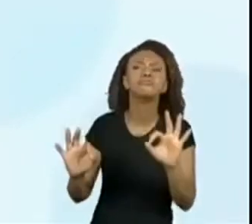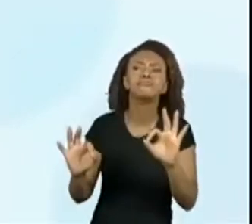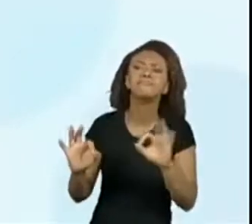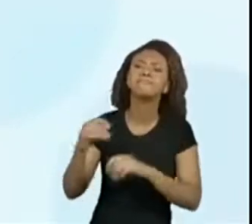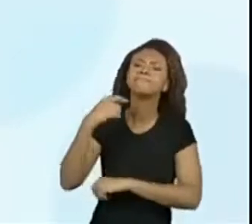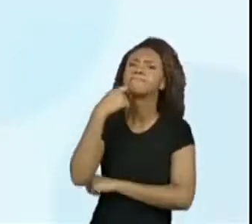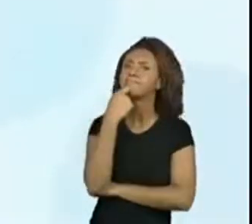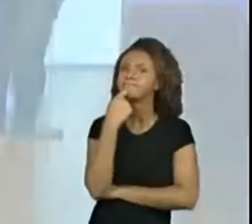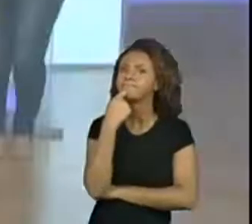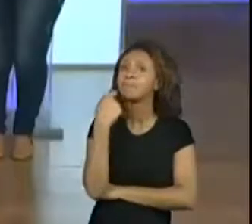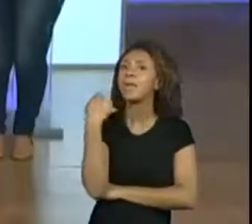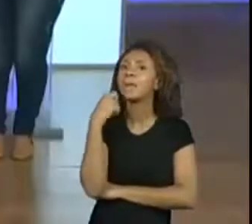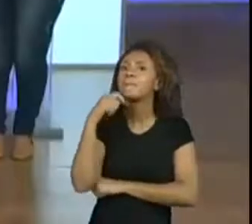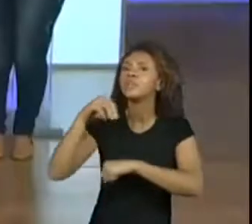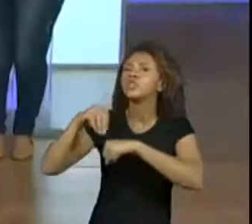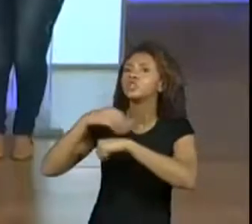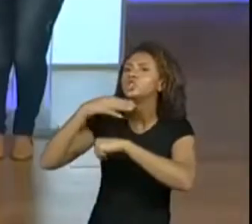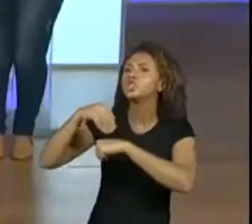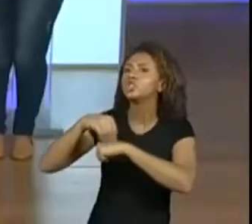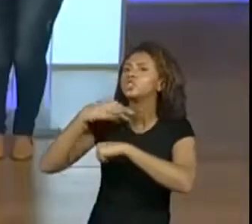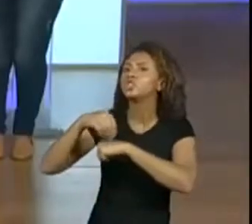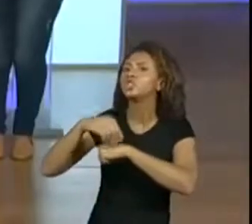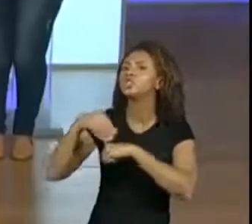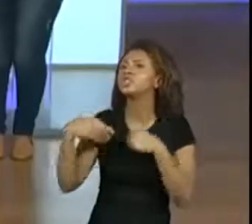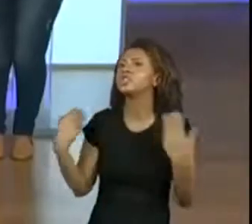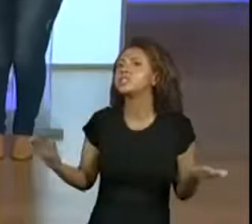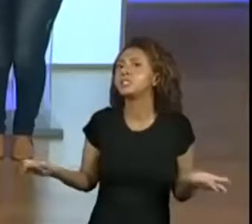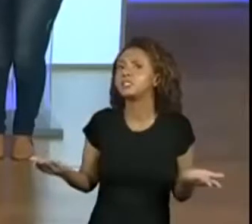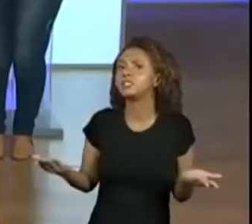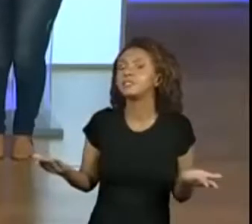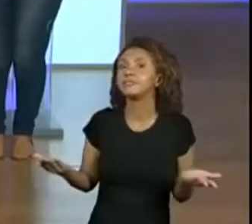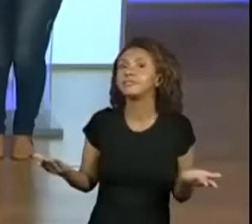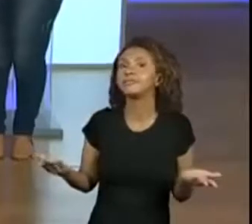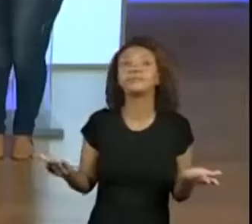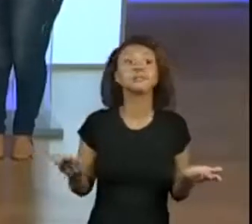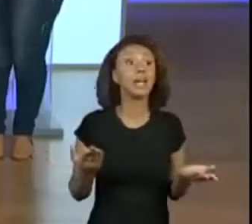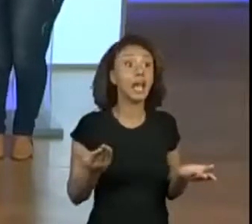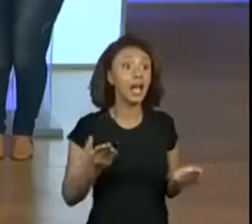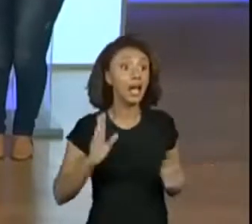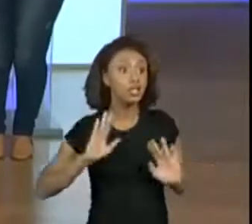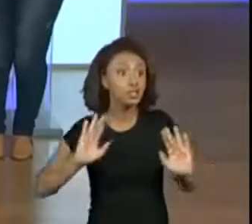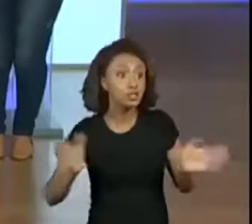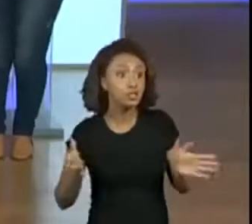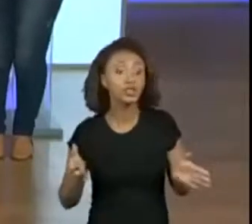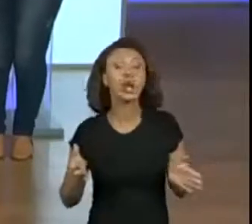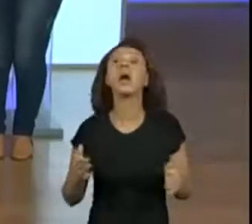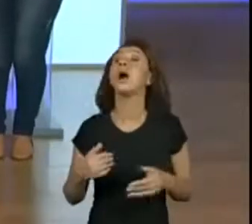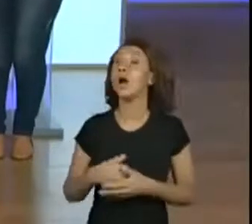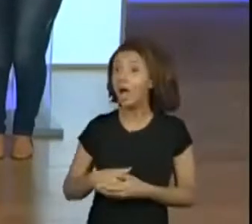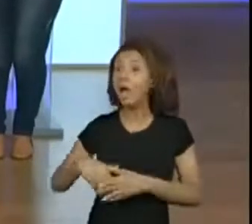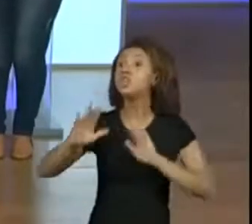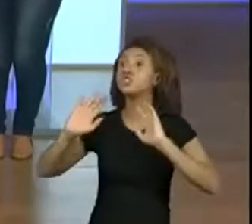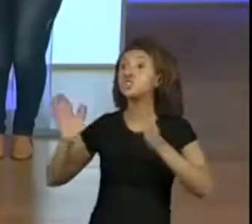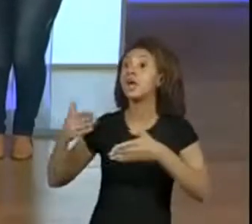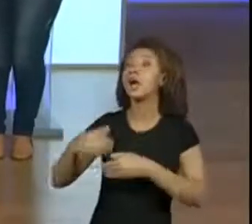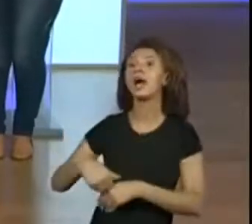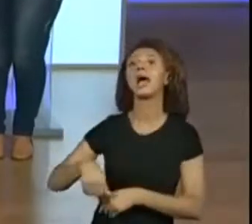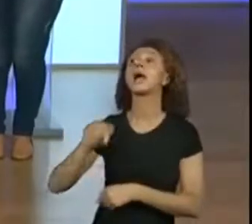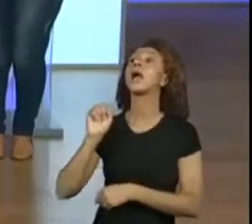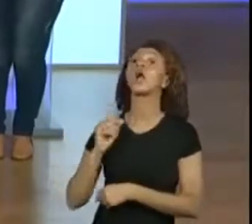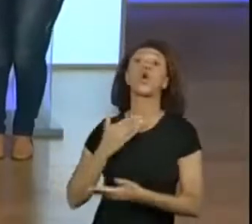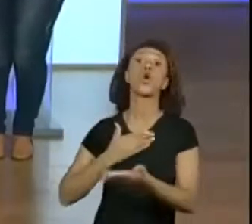Preciso de boas pistas, boas dicas. Ah, eles já estão falando. Bambolê começa com B.